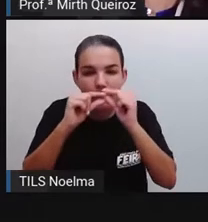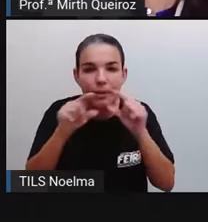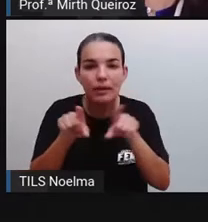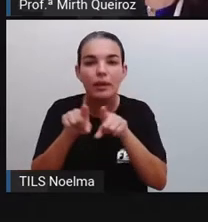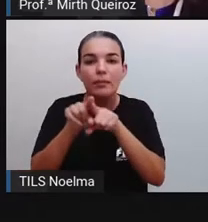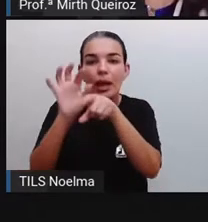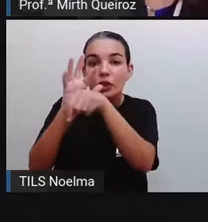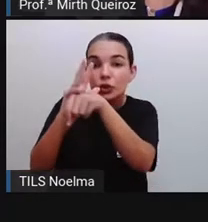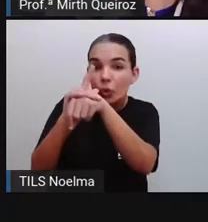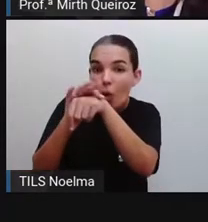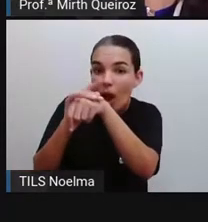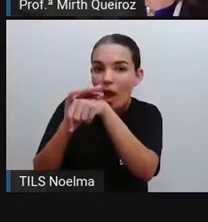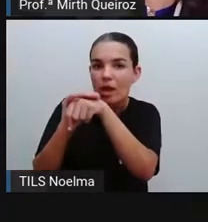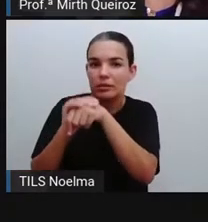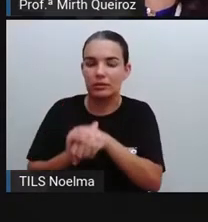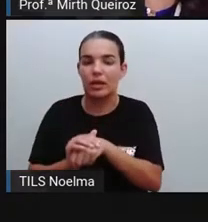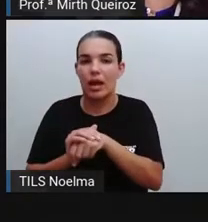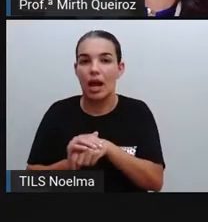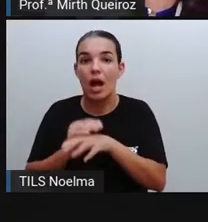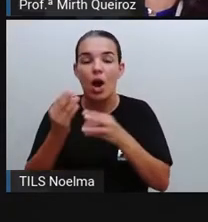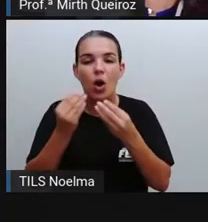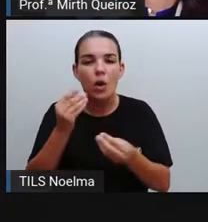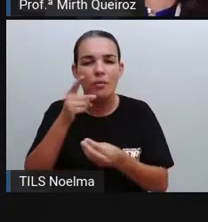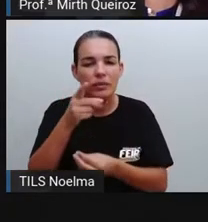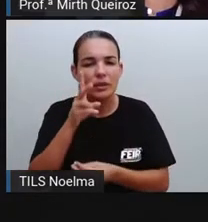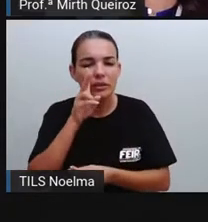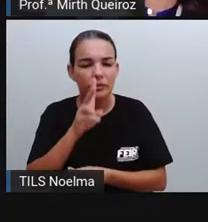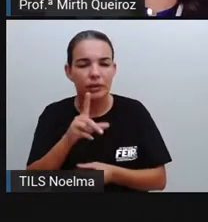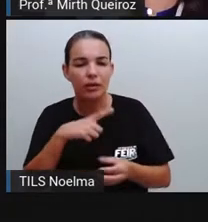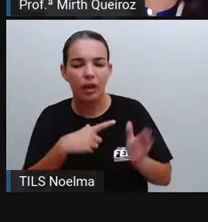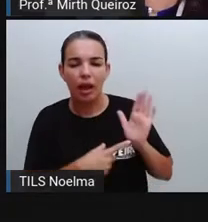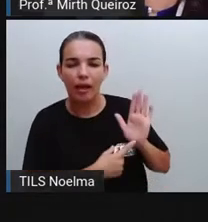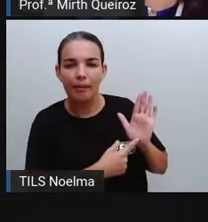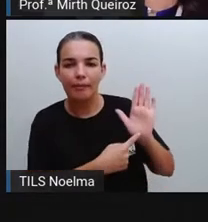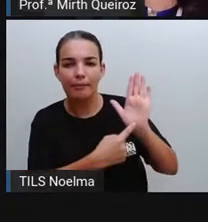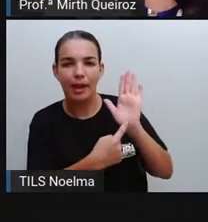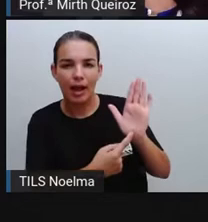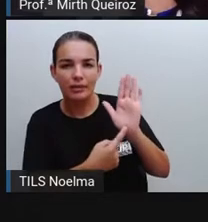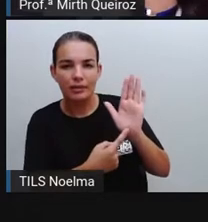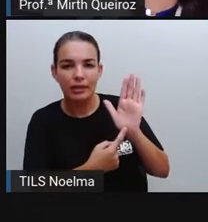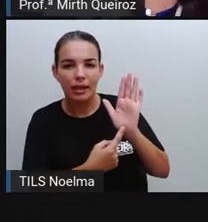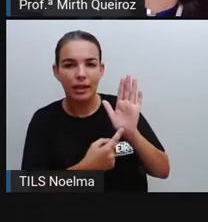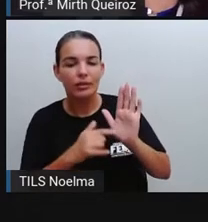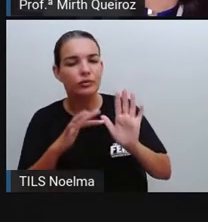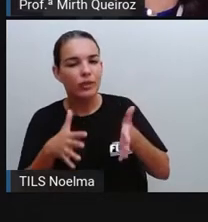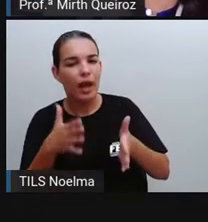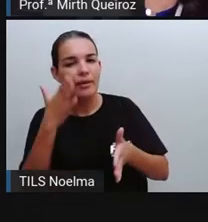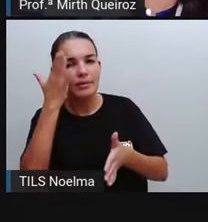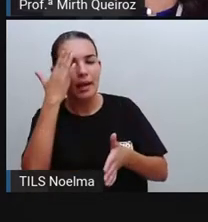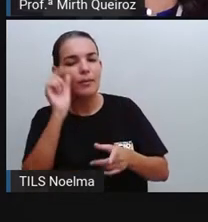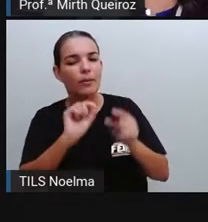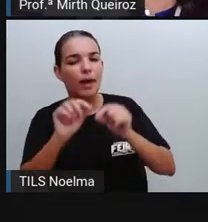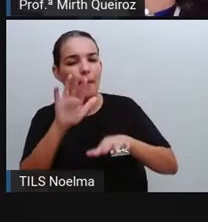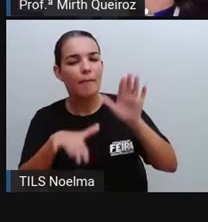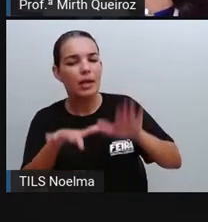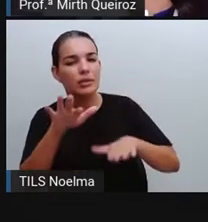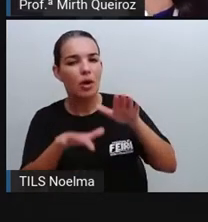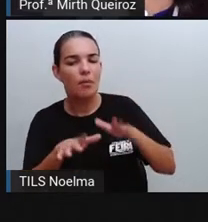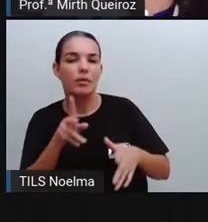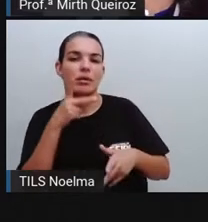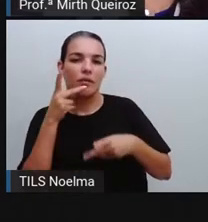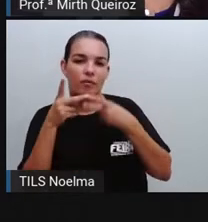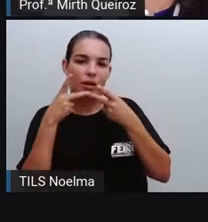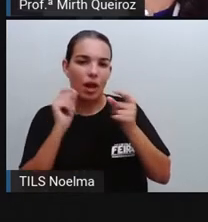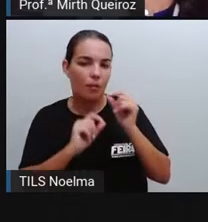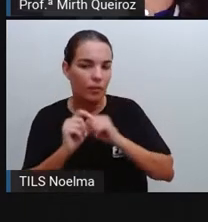vocês puderam e podem observar através dessa imagem, já dá para saber mais ou menos sobre o que a gente vai falar,